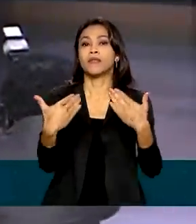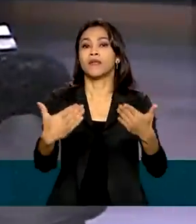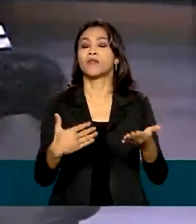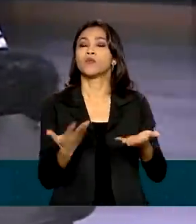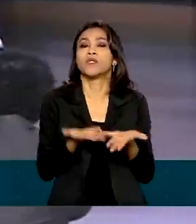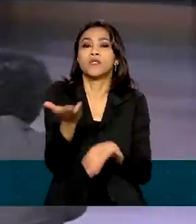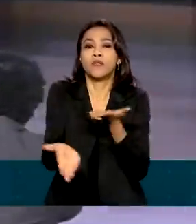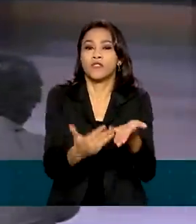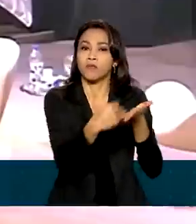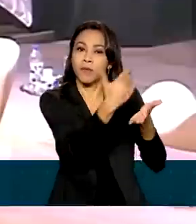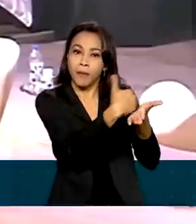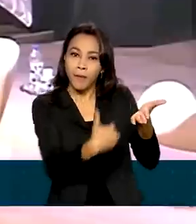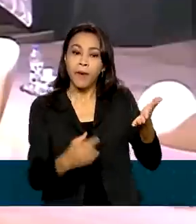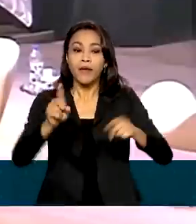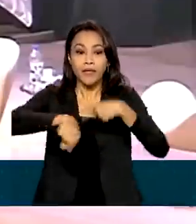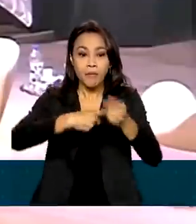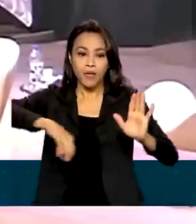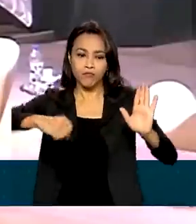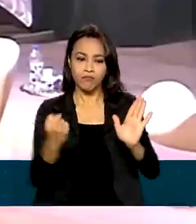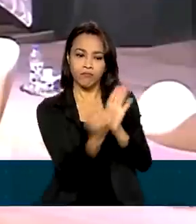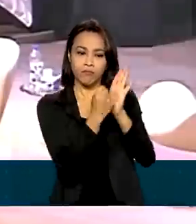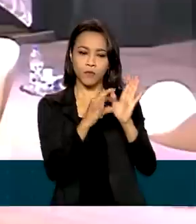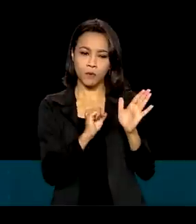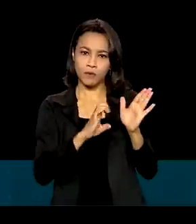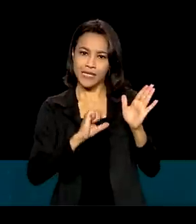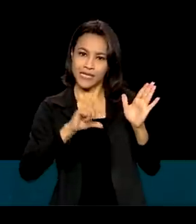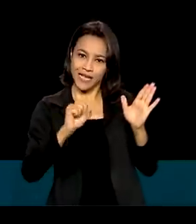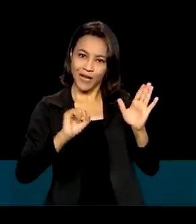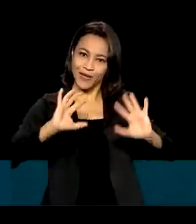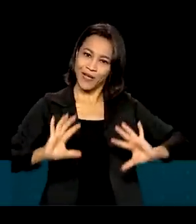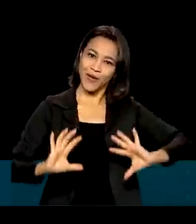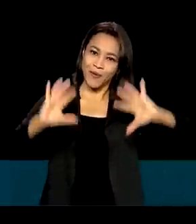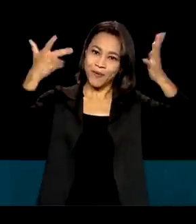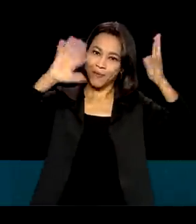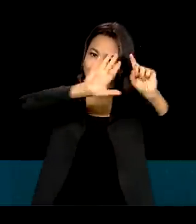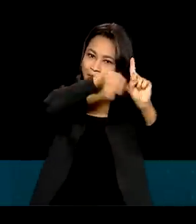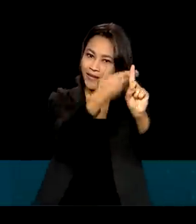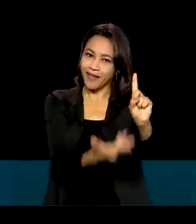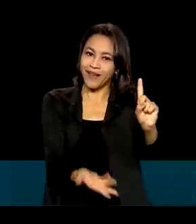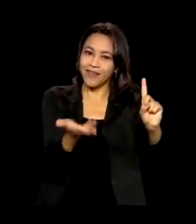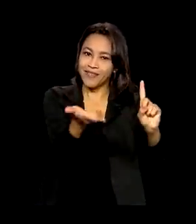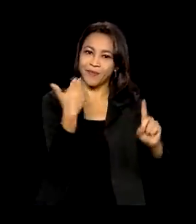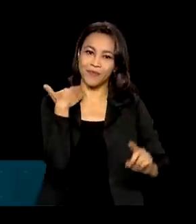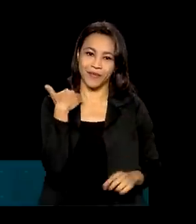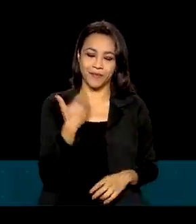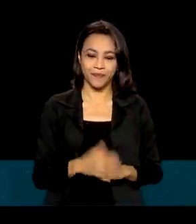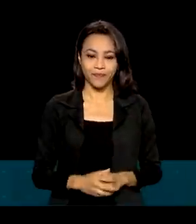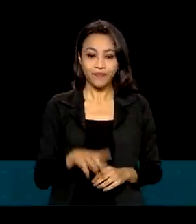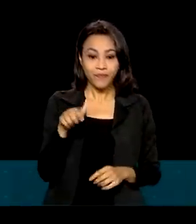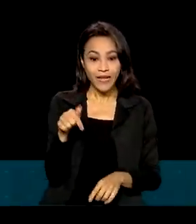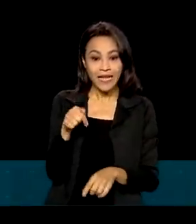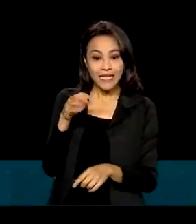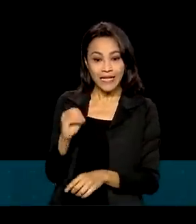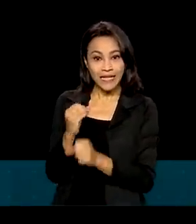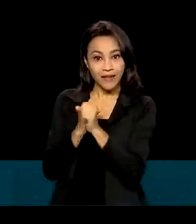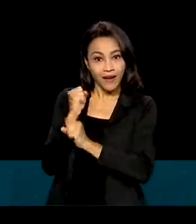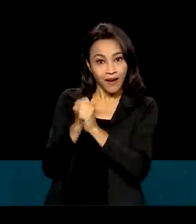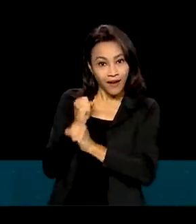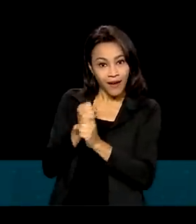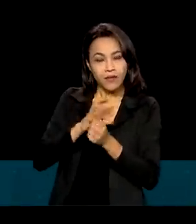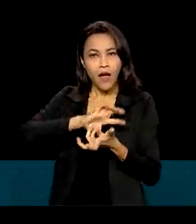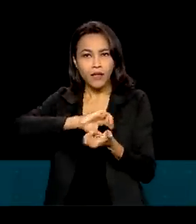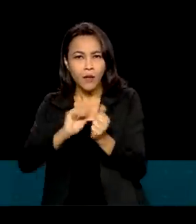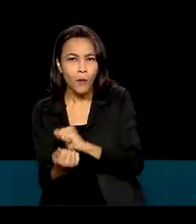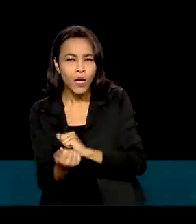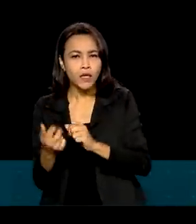comemorativo em homenagem ao aniversário da instituição. São 70 anos se inventando e se reinventando. E nessa